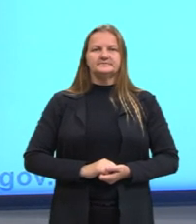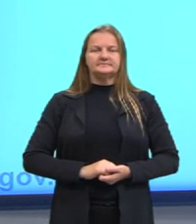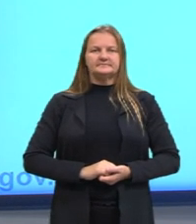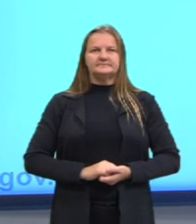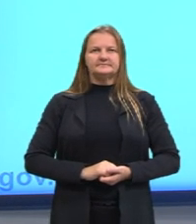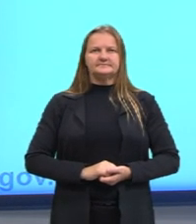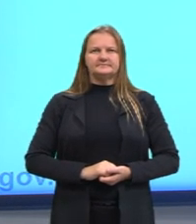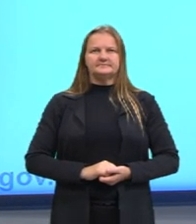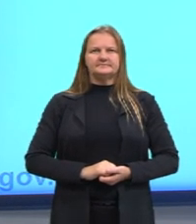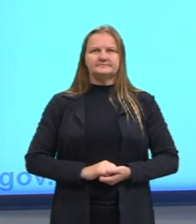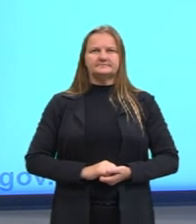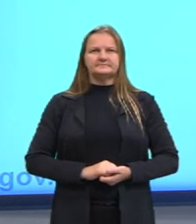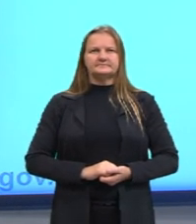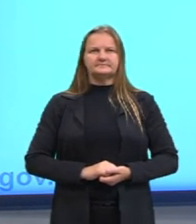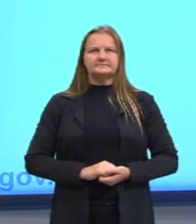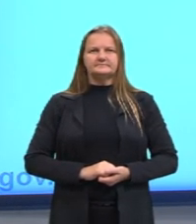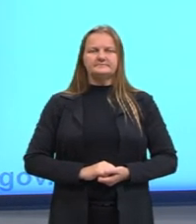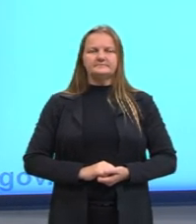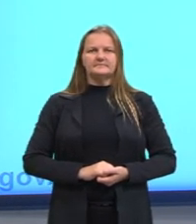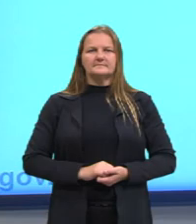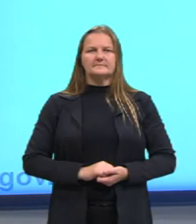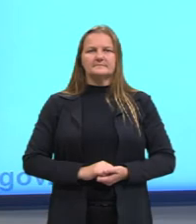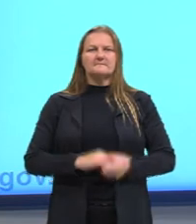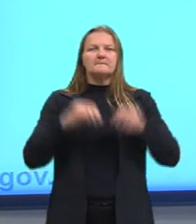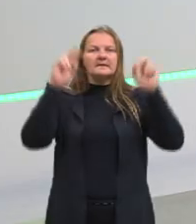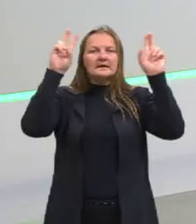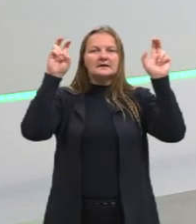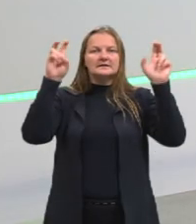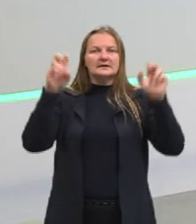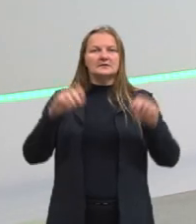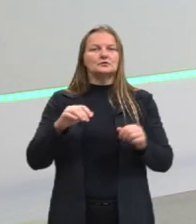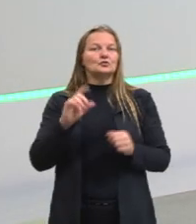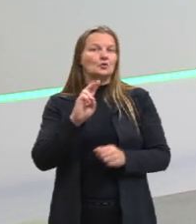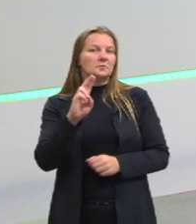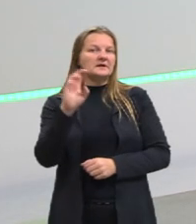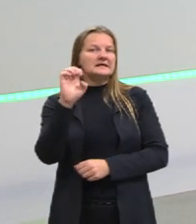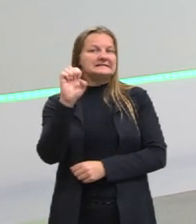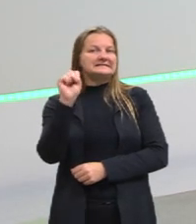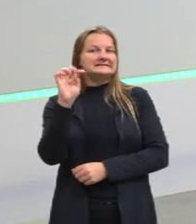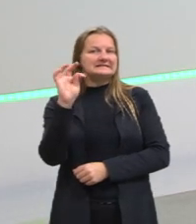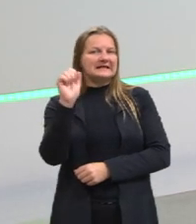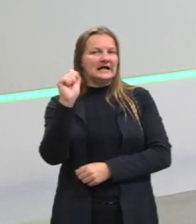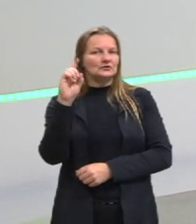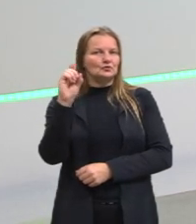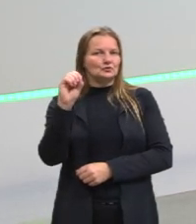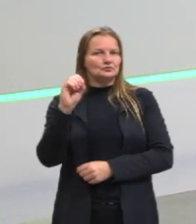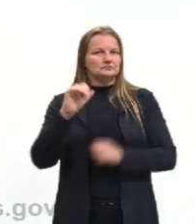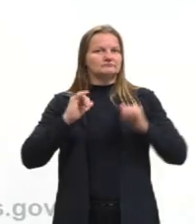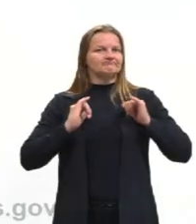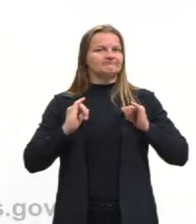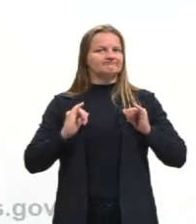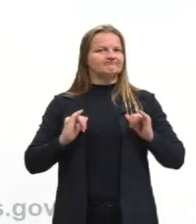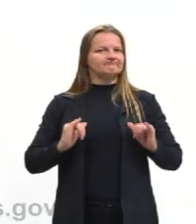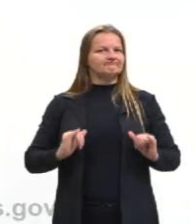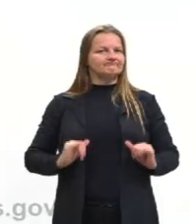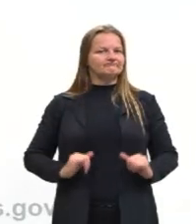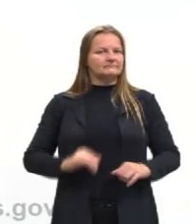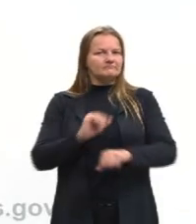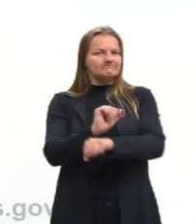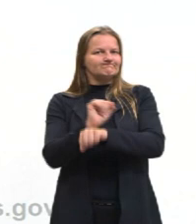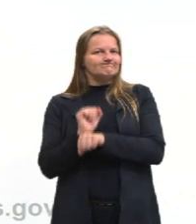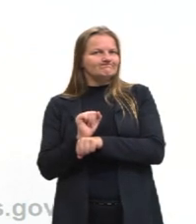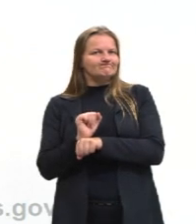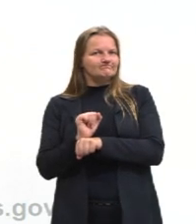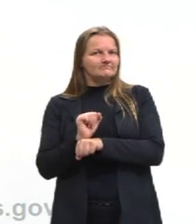Bom, então, alguns termos importantes, né? Estado de repouso. Estado, né? Estático e parado. É isso que